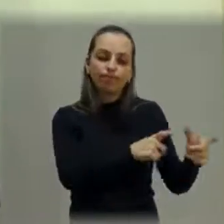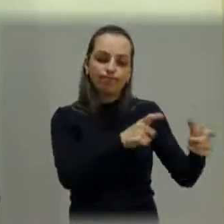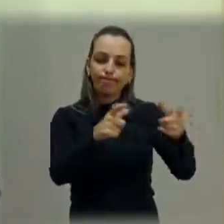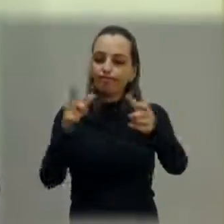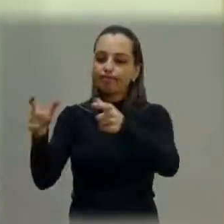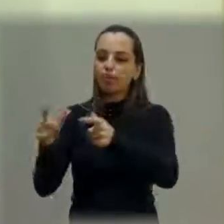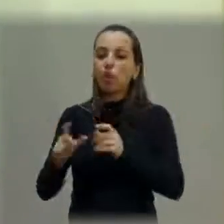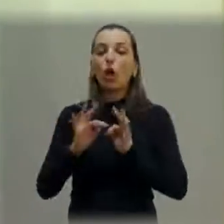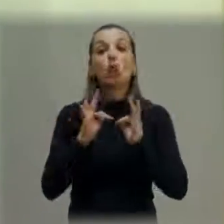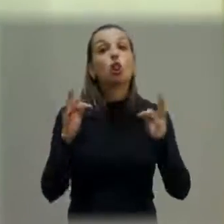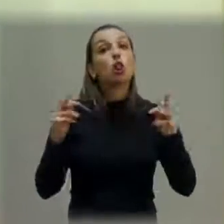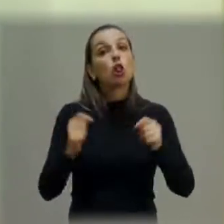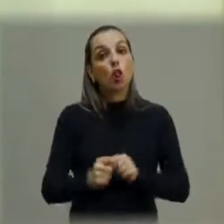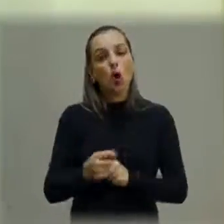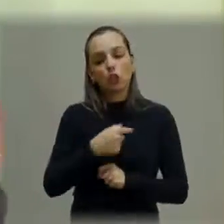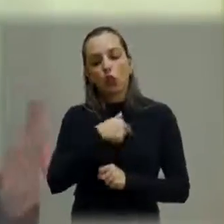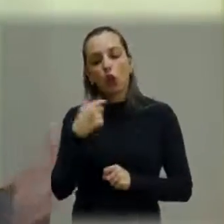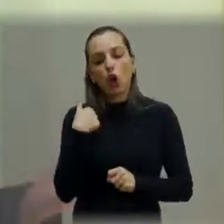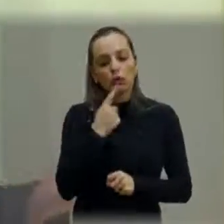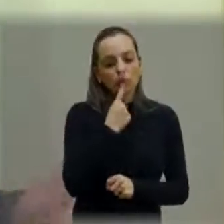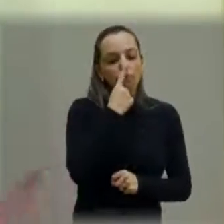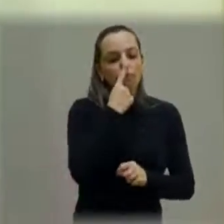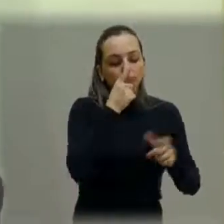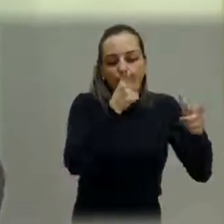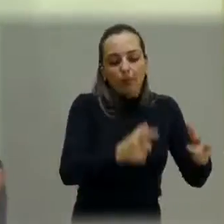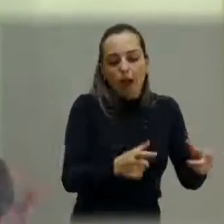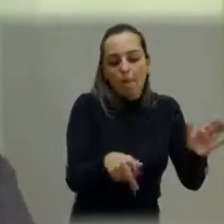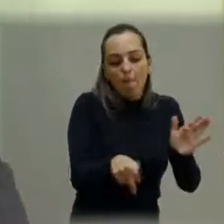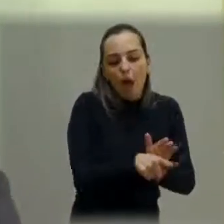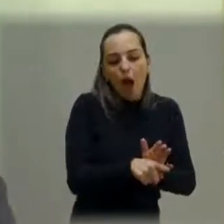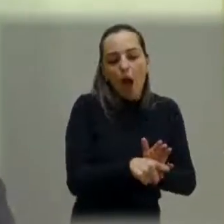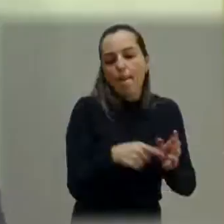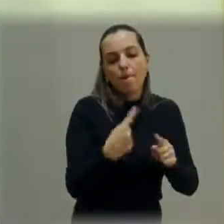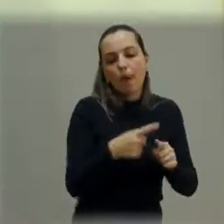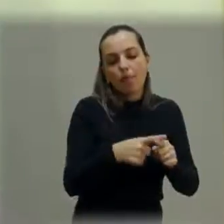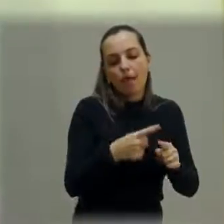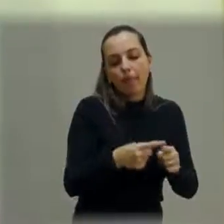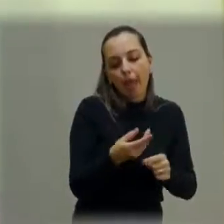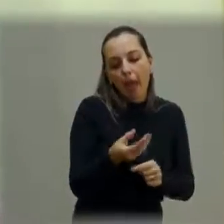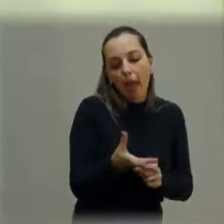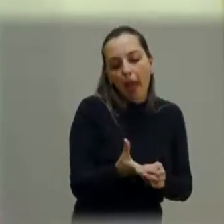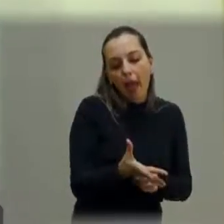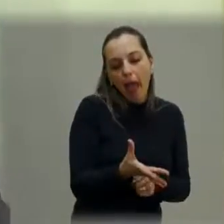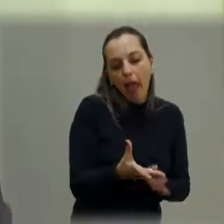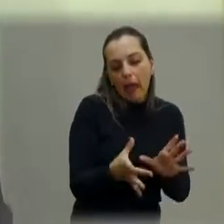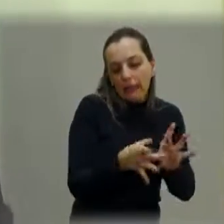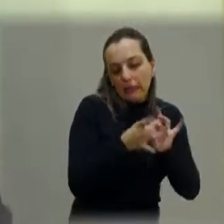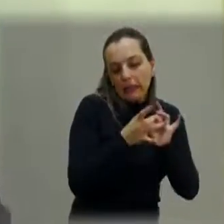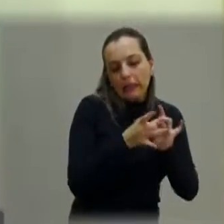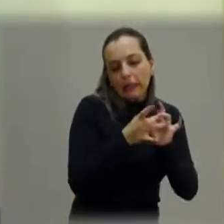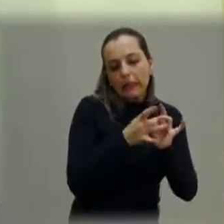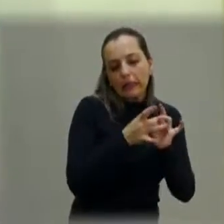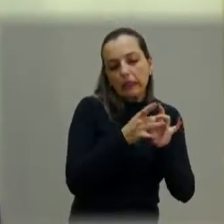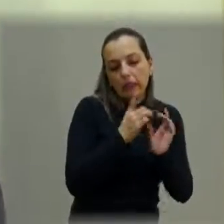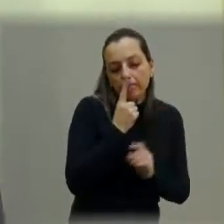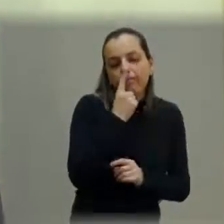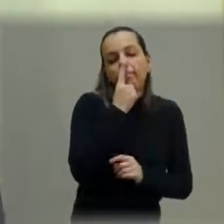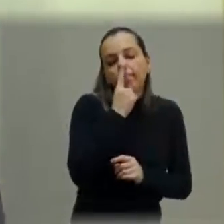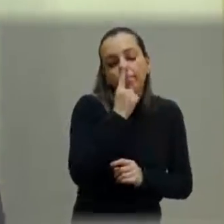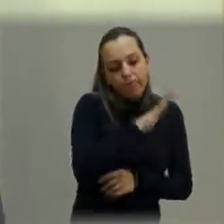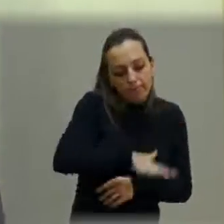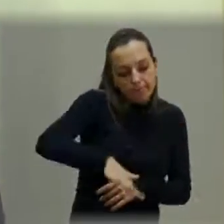A gente pode ter até uma certa afinidade, porque se é criado num certo bairro, numa certa região, acaba